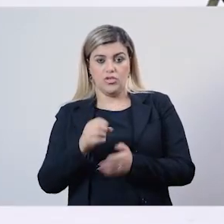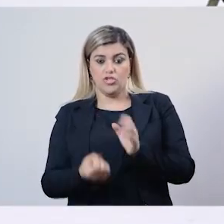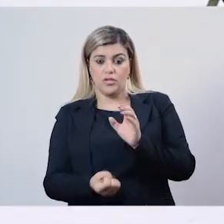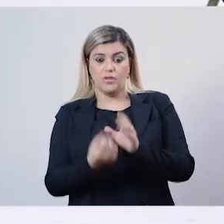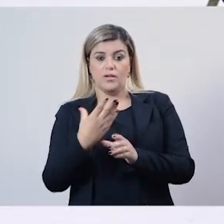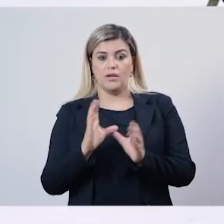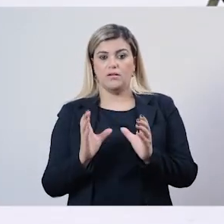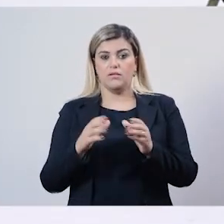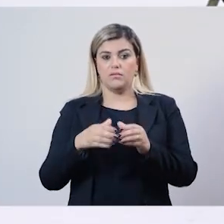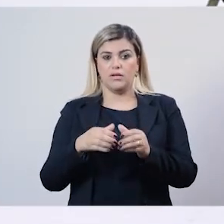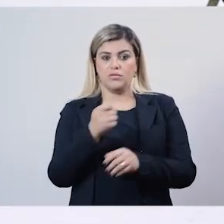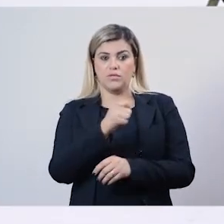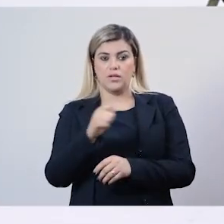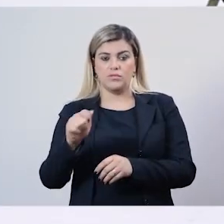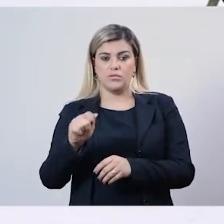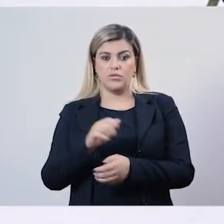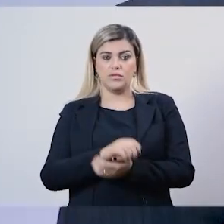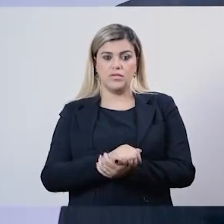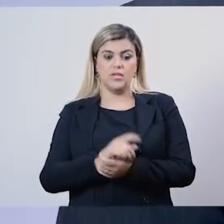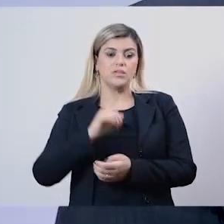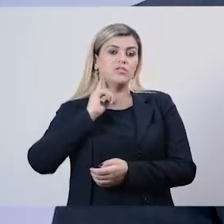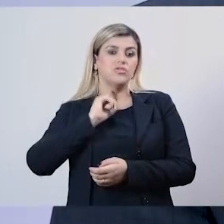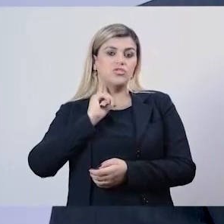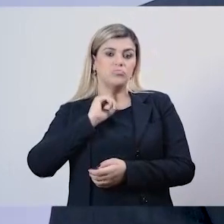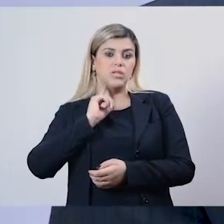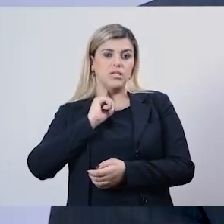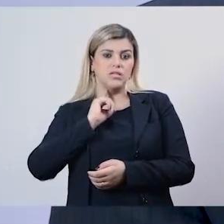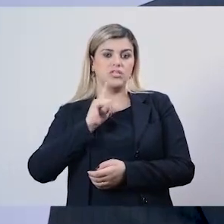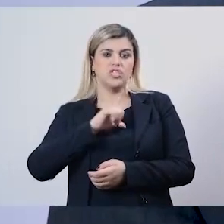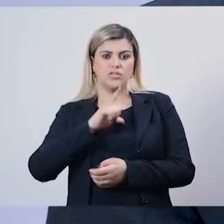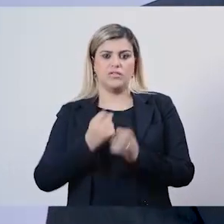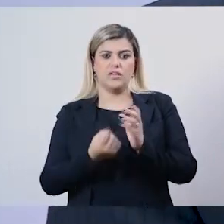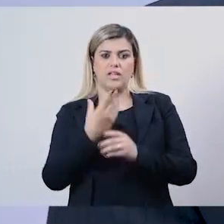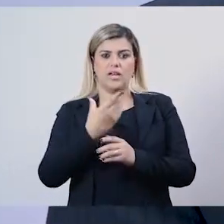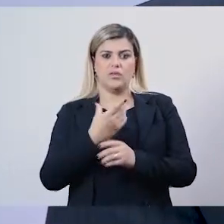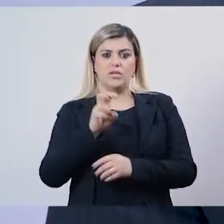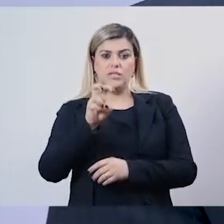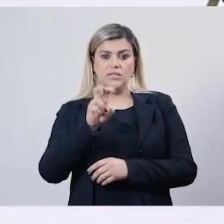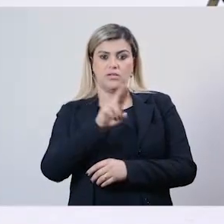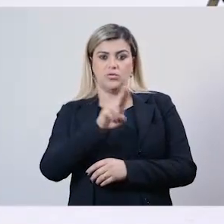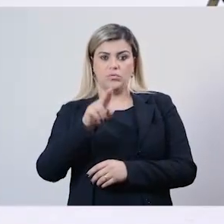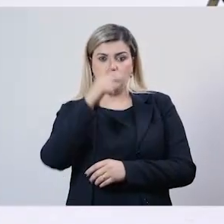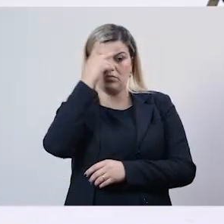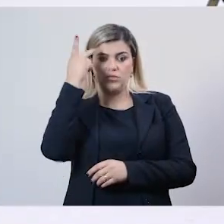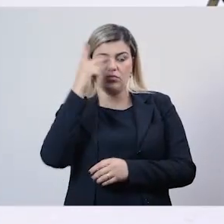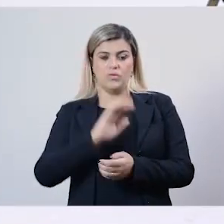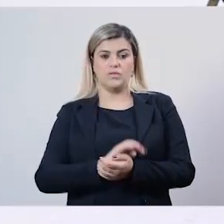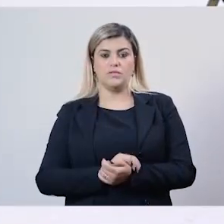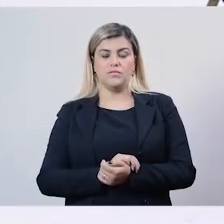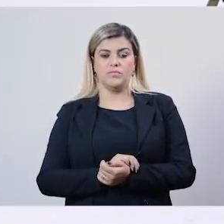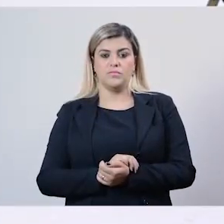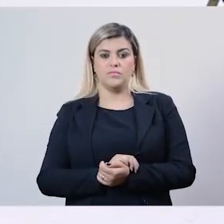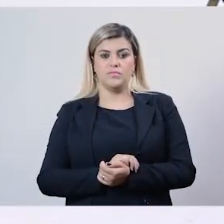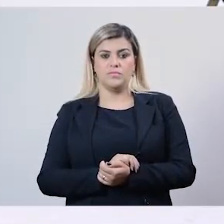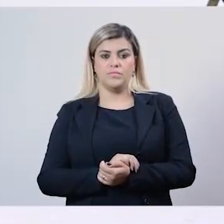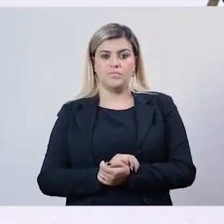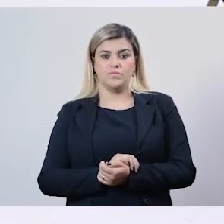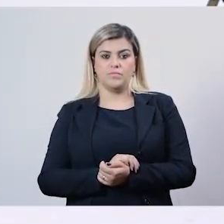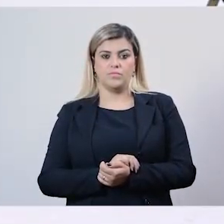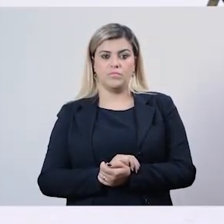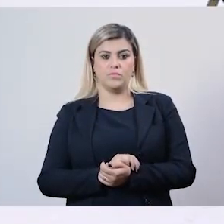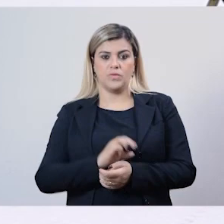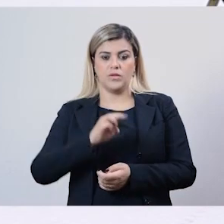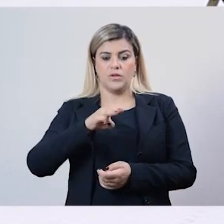associações. De Minas saíram outras indicações. Cinco nomes. Cinco nomes. Eu me recordo do Michel Bedran,